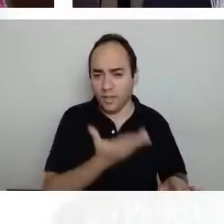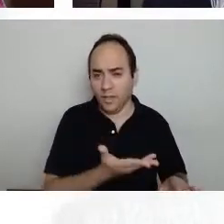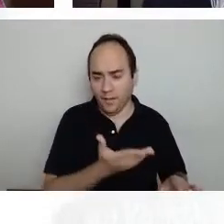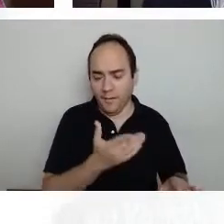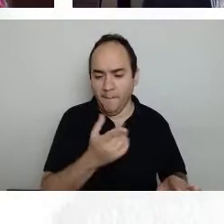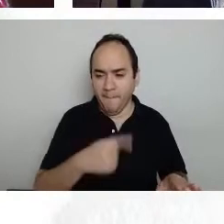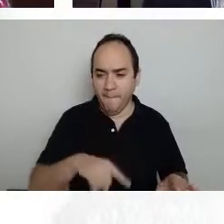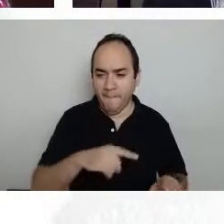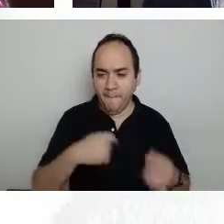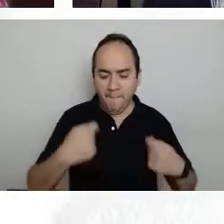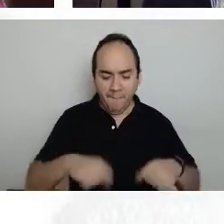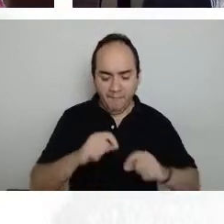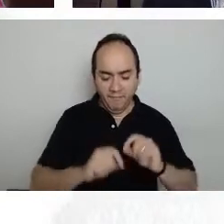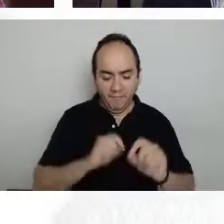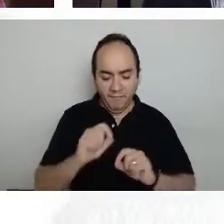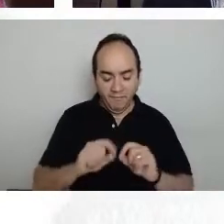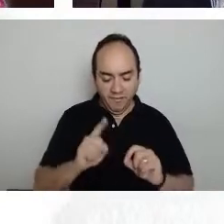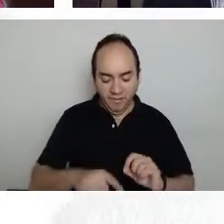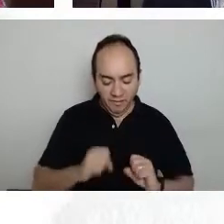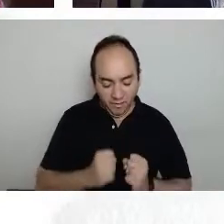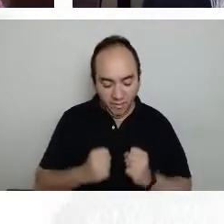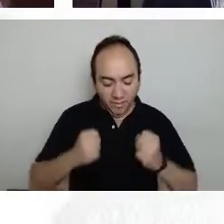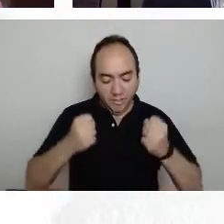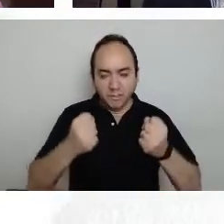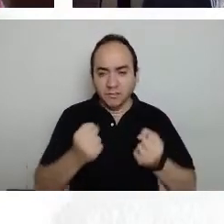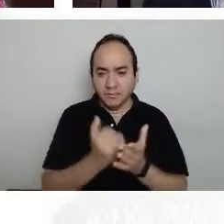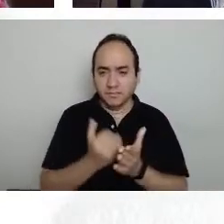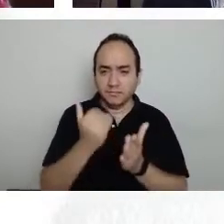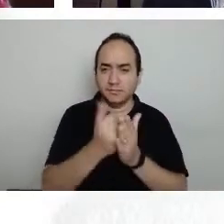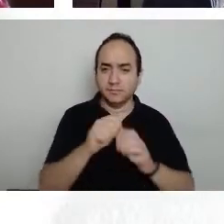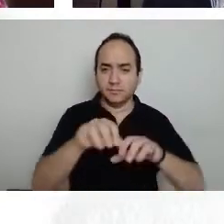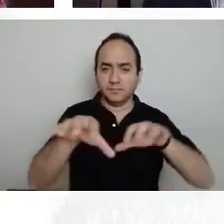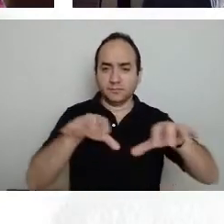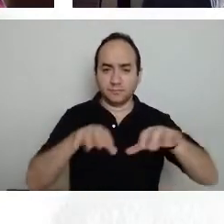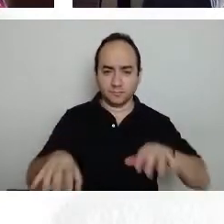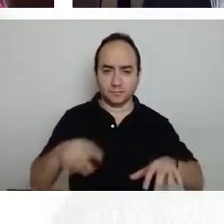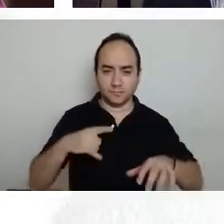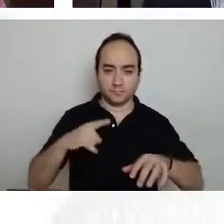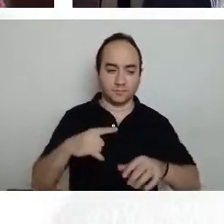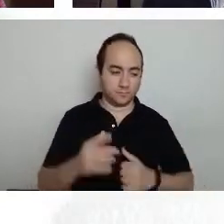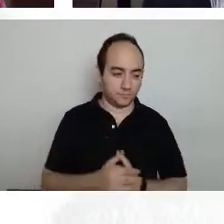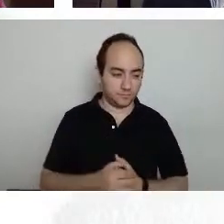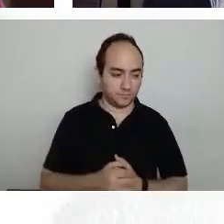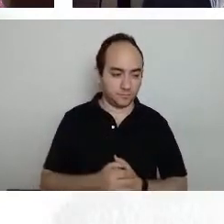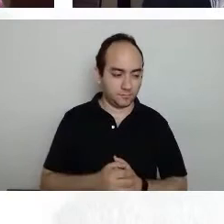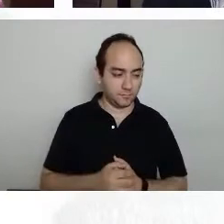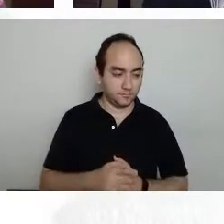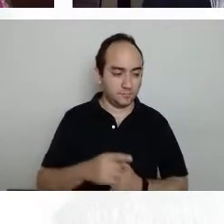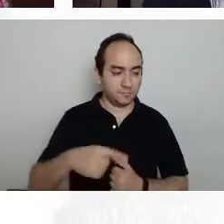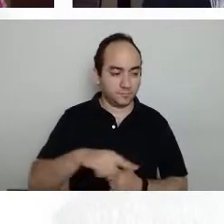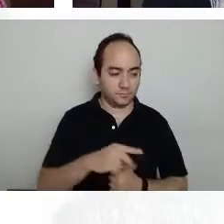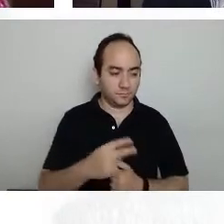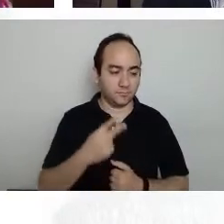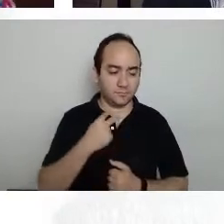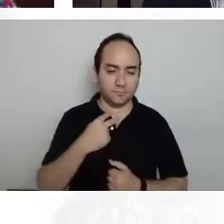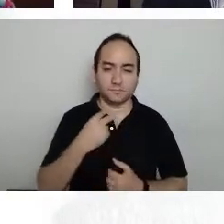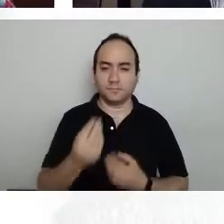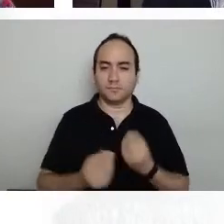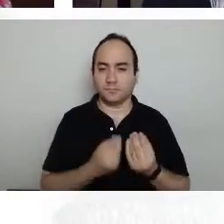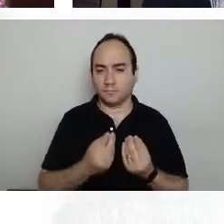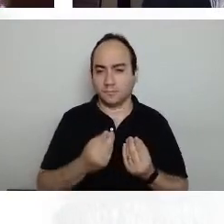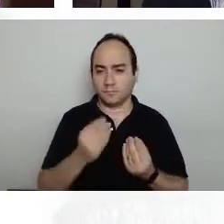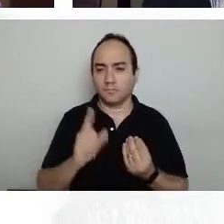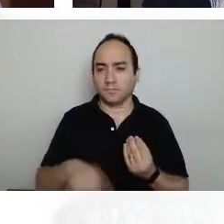mais essa conversa com as outras áreas, né? A gente não pode ficar só nas humanidades que já estão